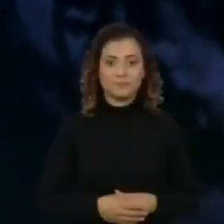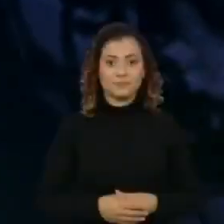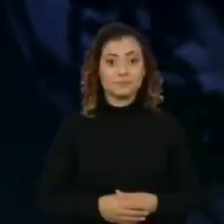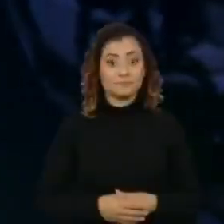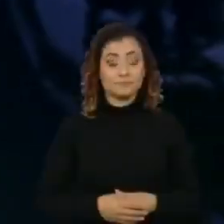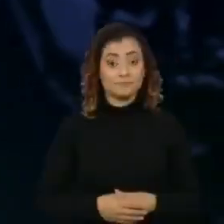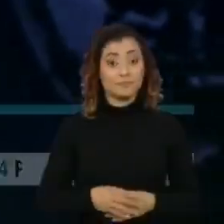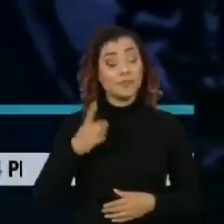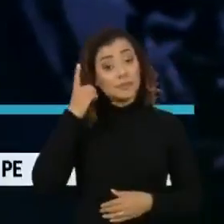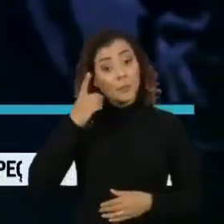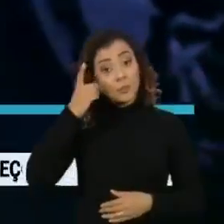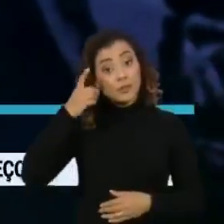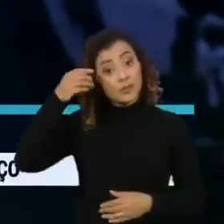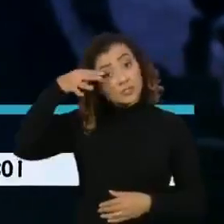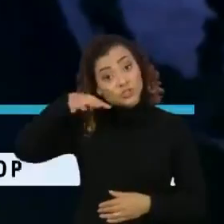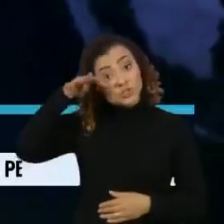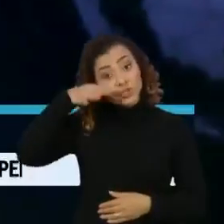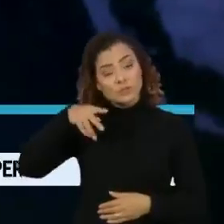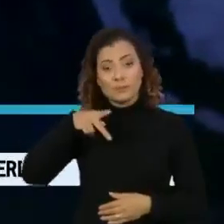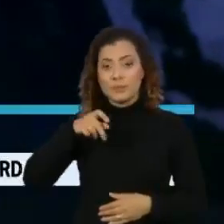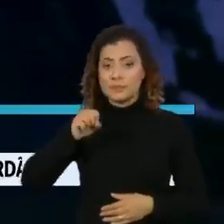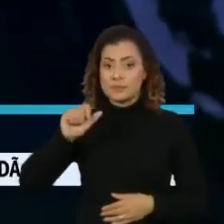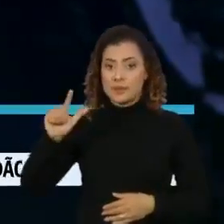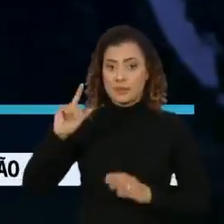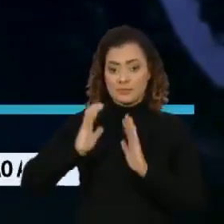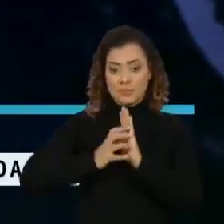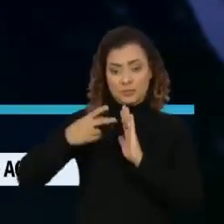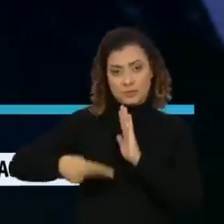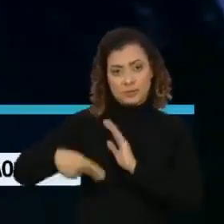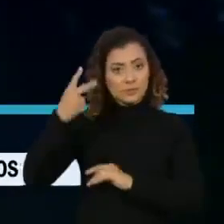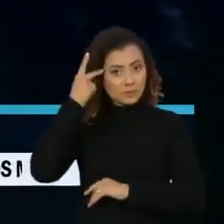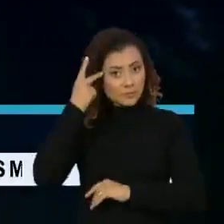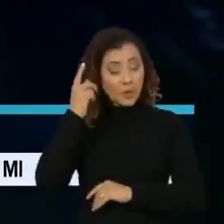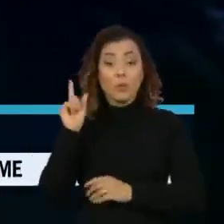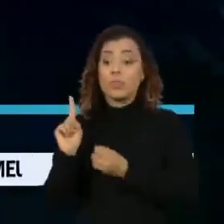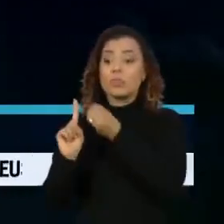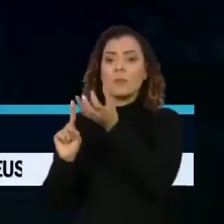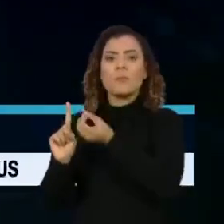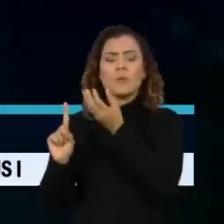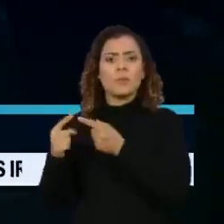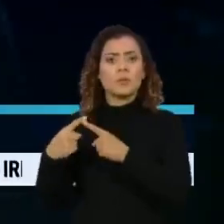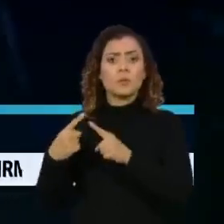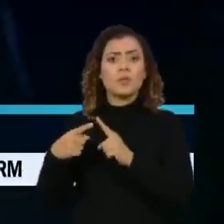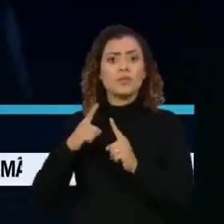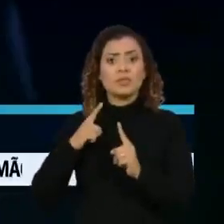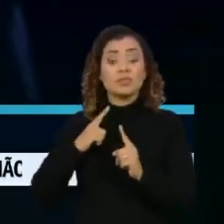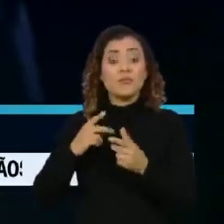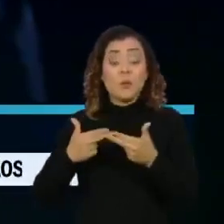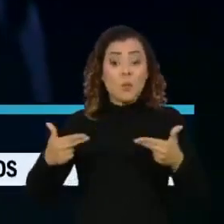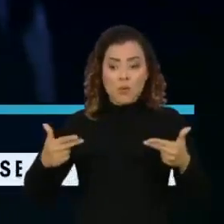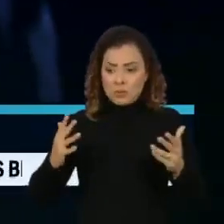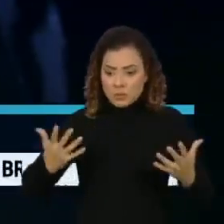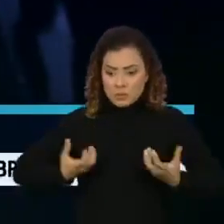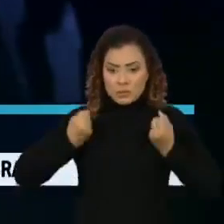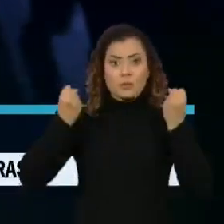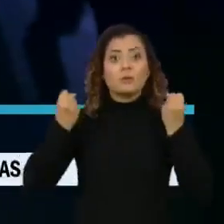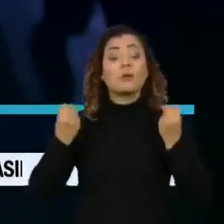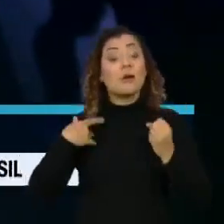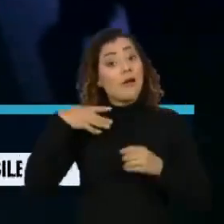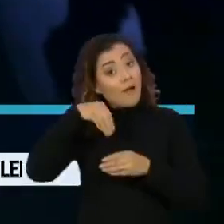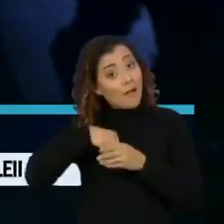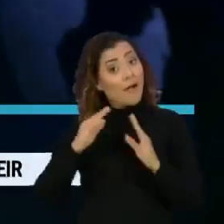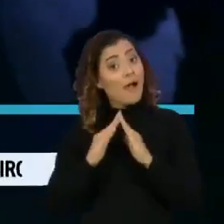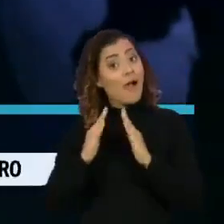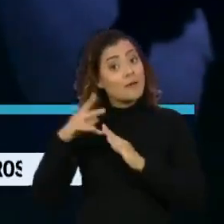A deputada Joyce Hasselman, do PSL de São Paulo, prestou depoimento hoje sobre um suposto atentado que teria sofrido em seu